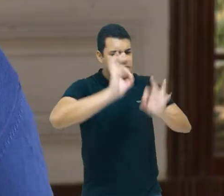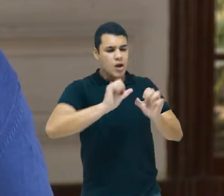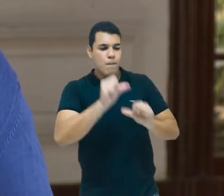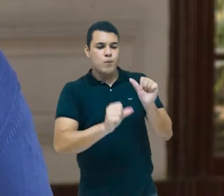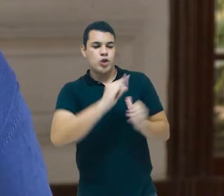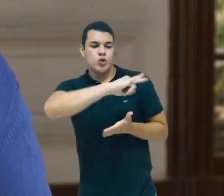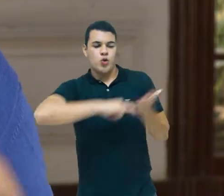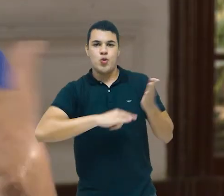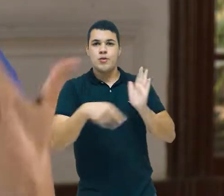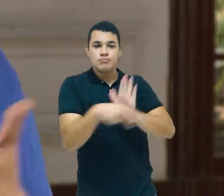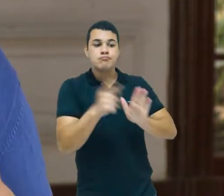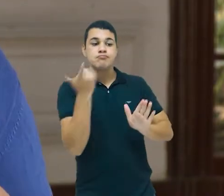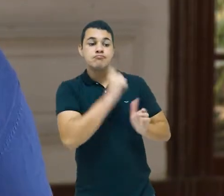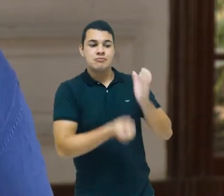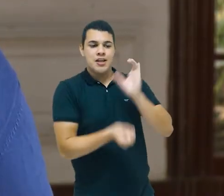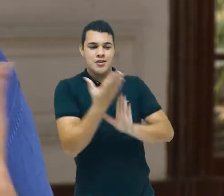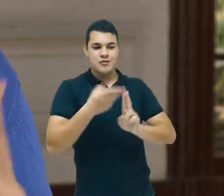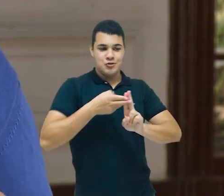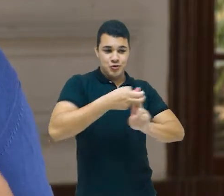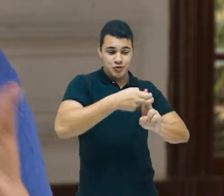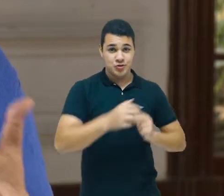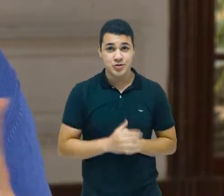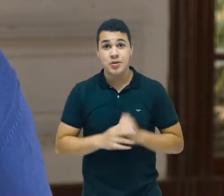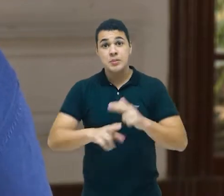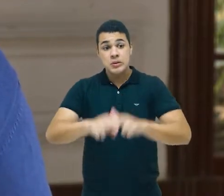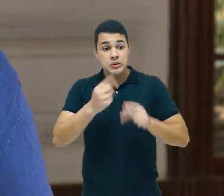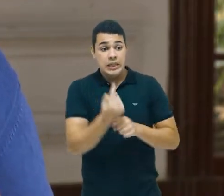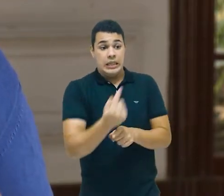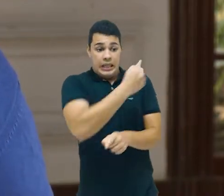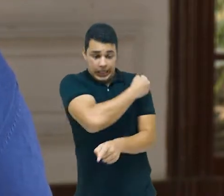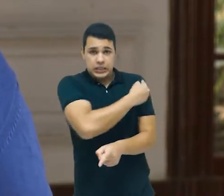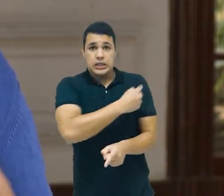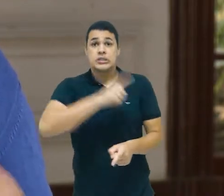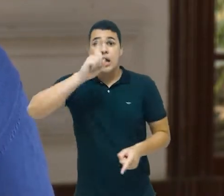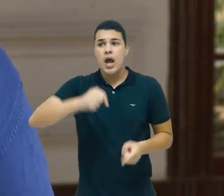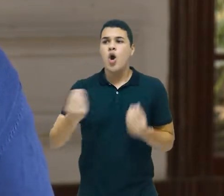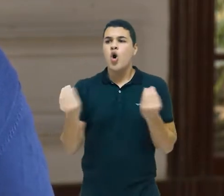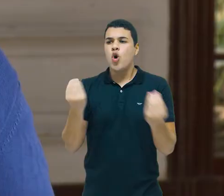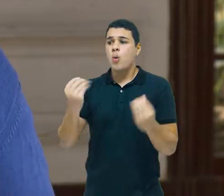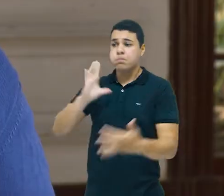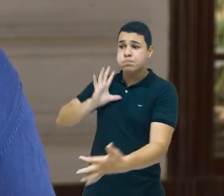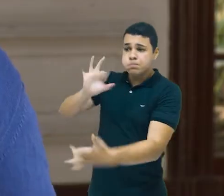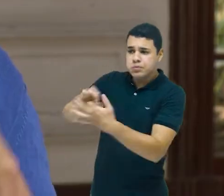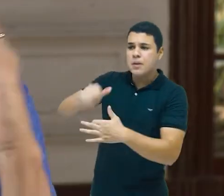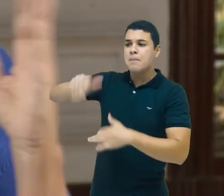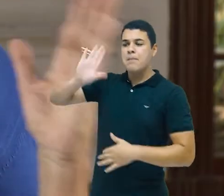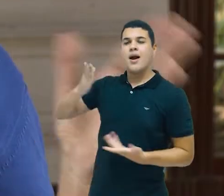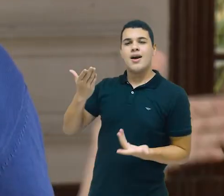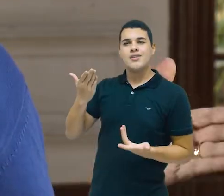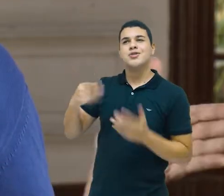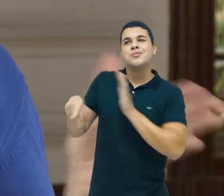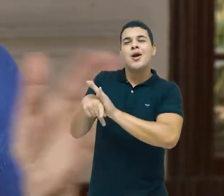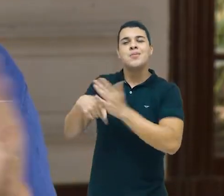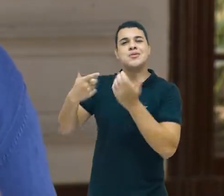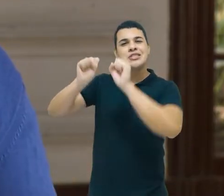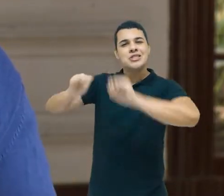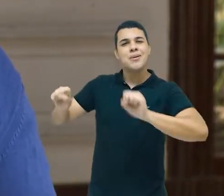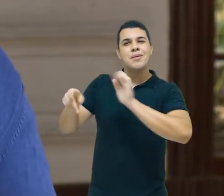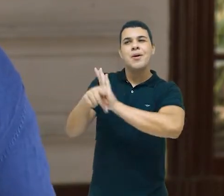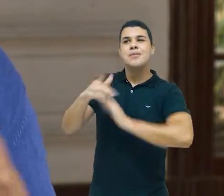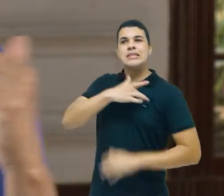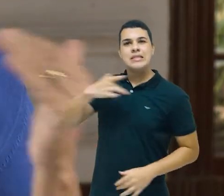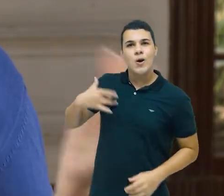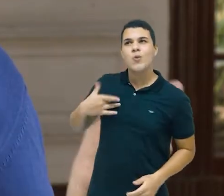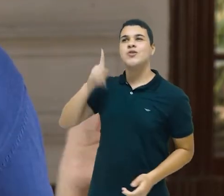desse sistema. Então, ideia que nós tivemos, uma ideia inspirada no sistema de saúde inglês, em outros